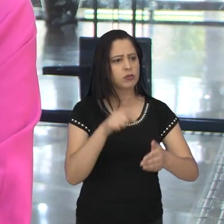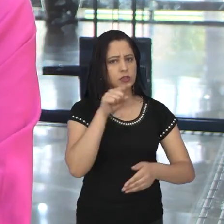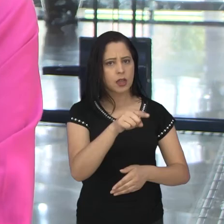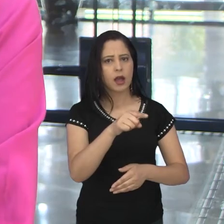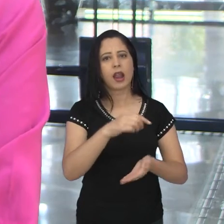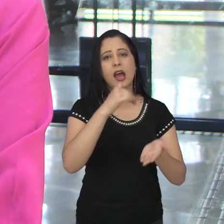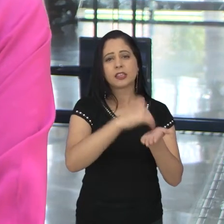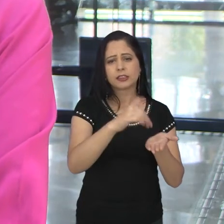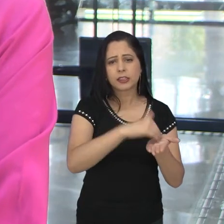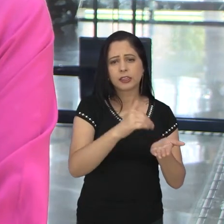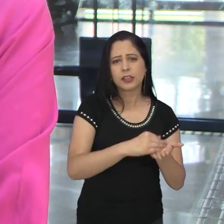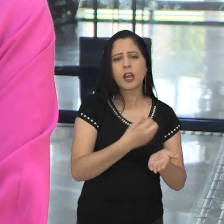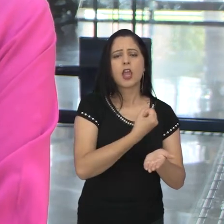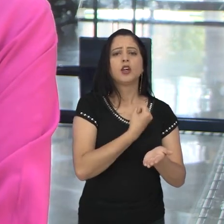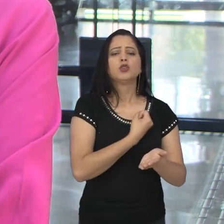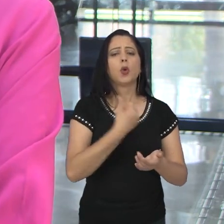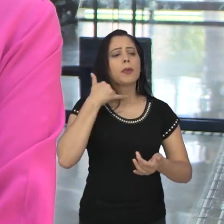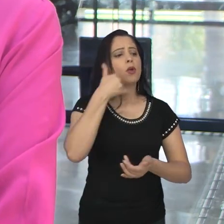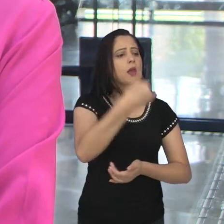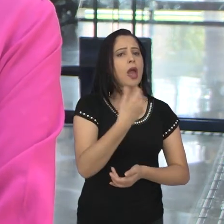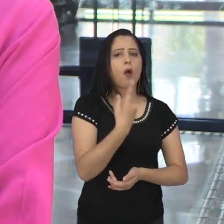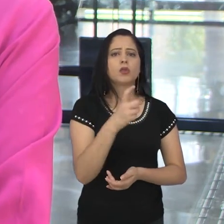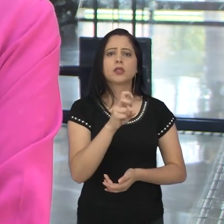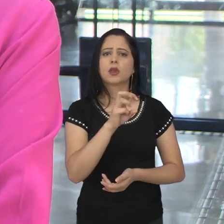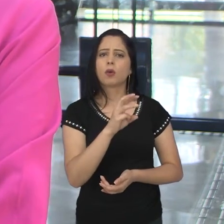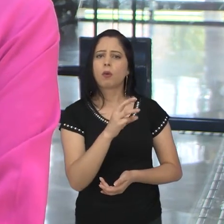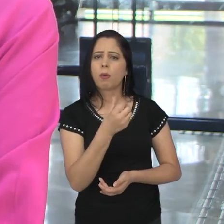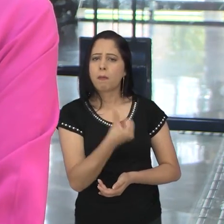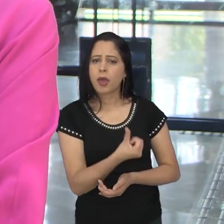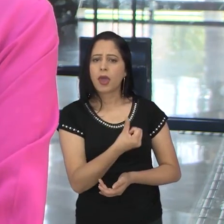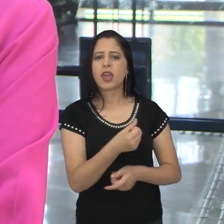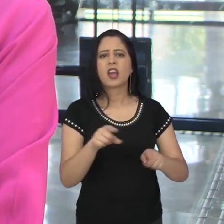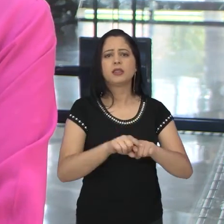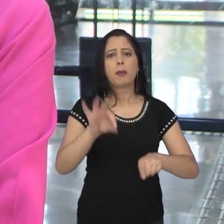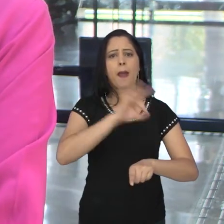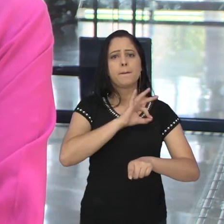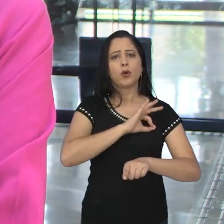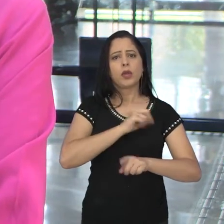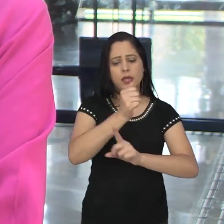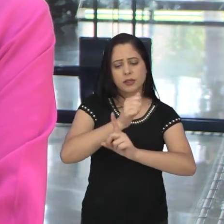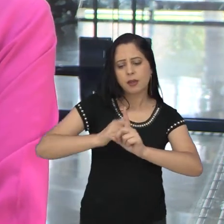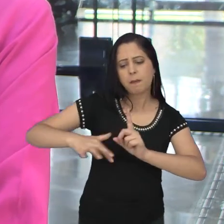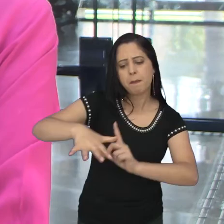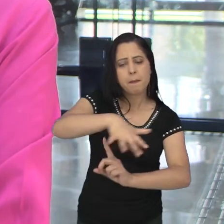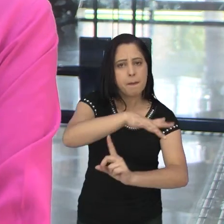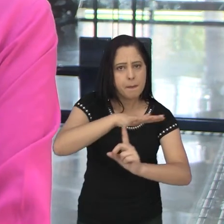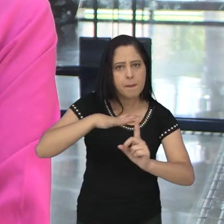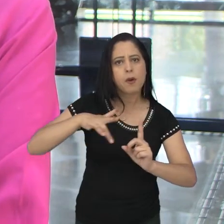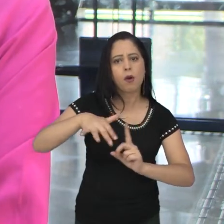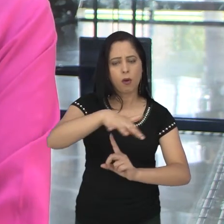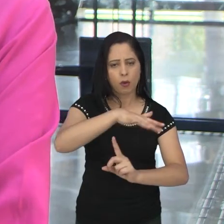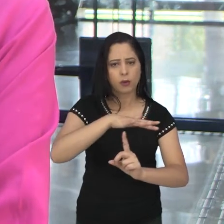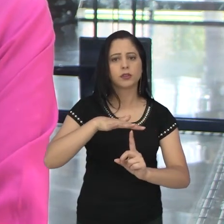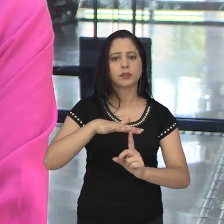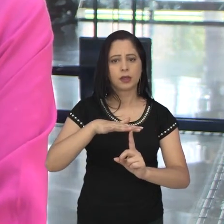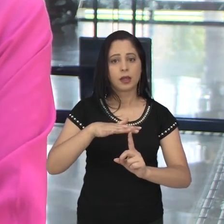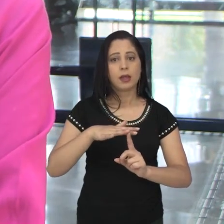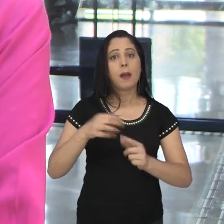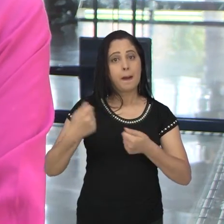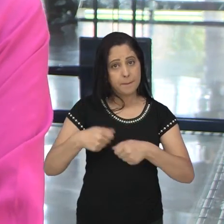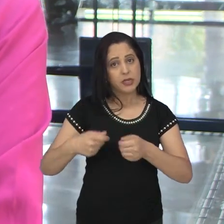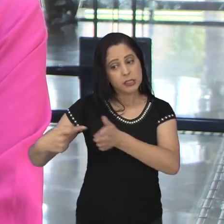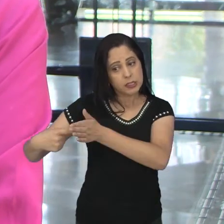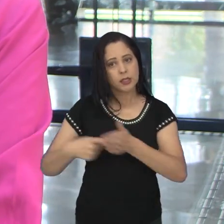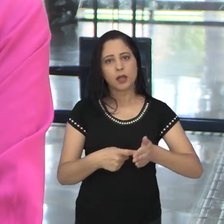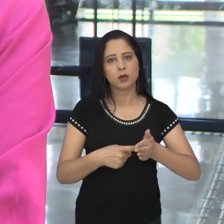de Defesa do Cidadão, é um 5-6, é um 5-3, Polícia Felestral, tem que ter, porque com